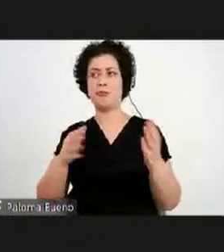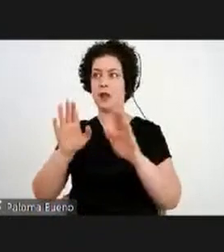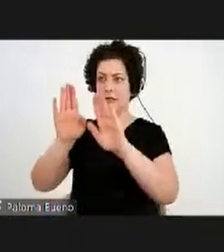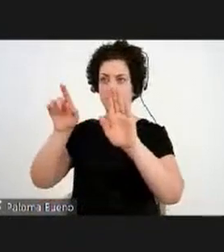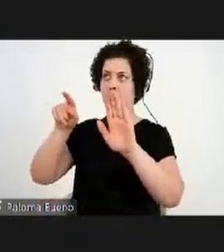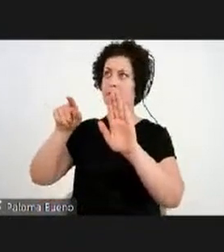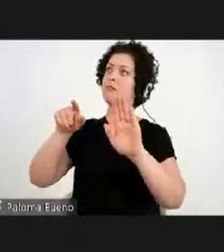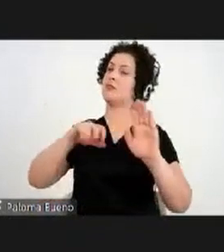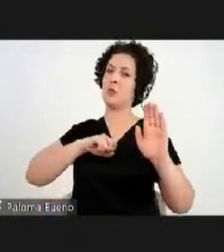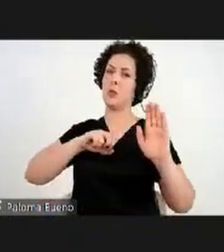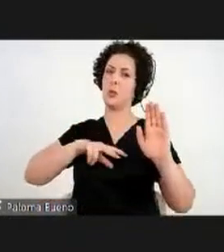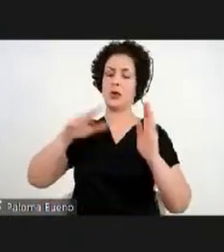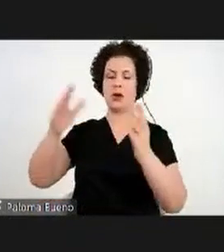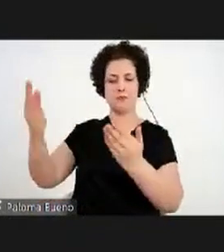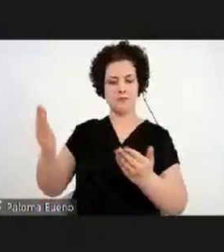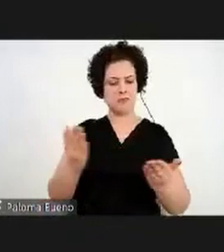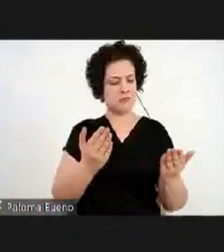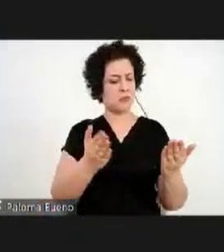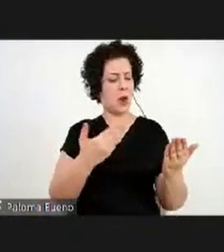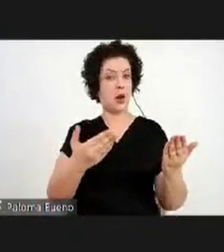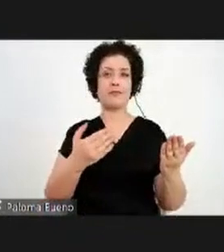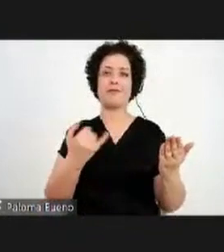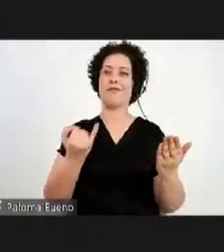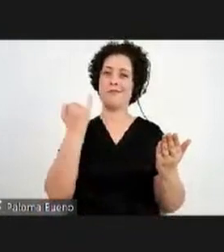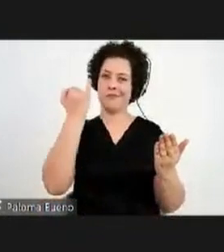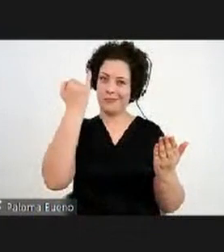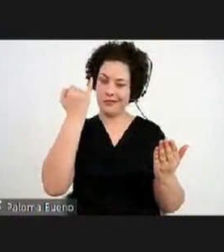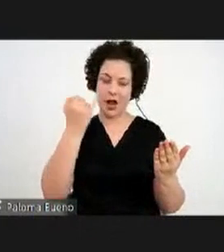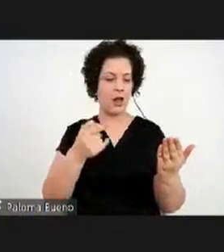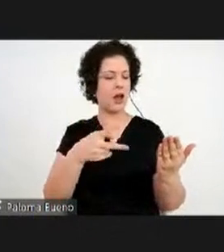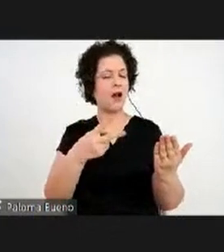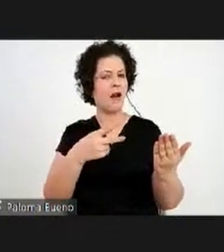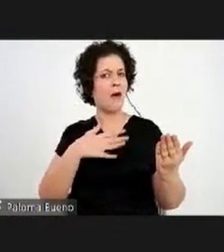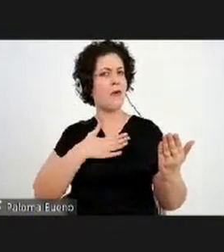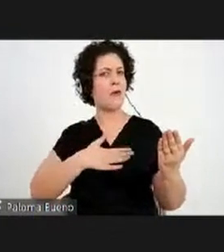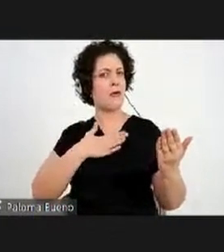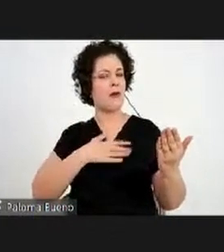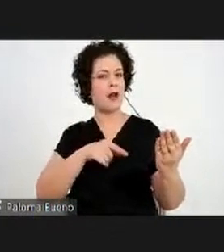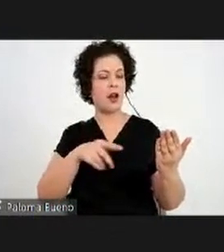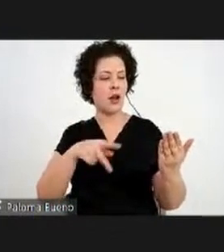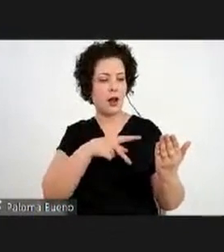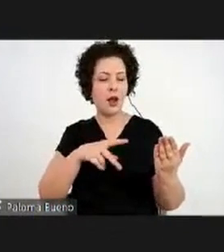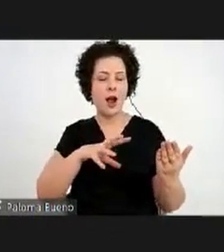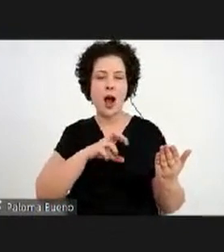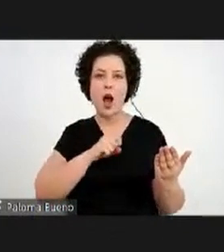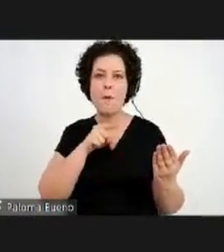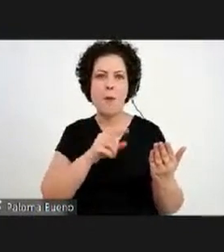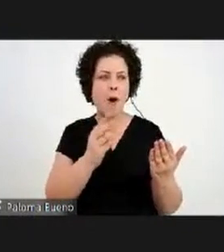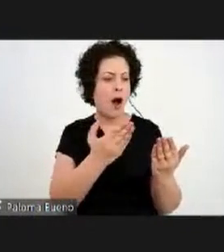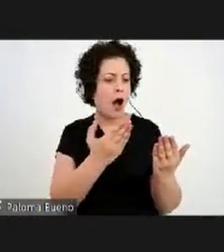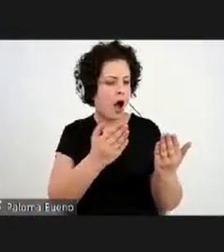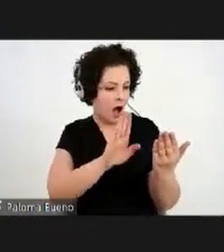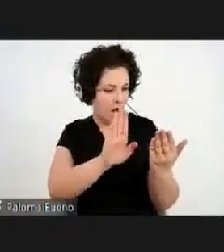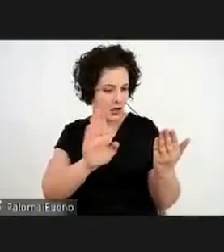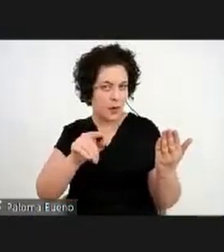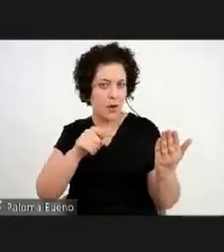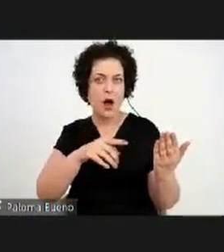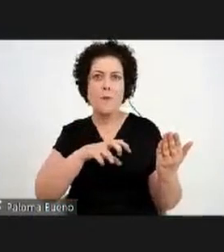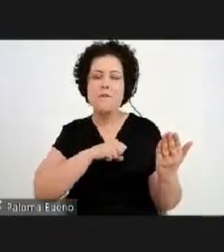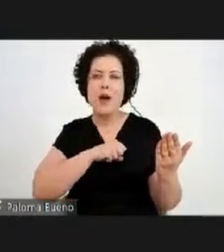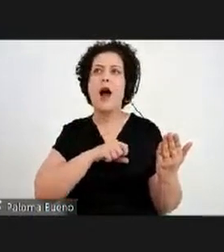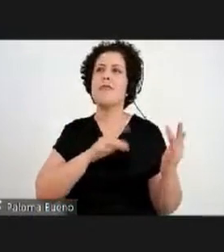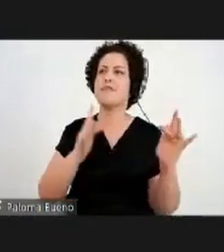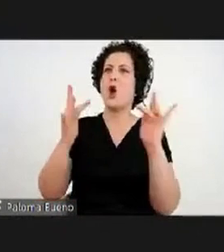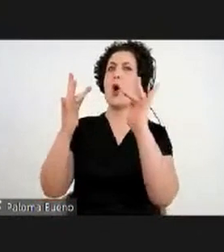Lisboa, veja a importância do catálogo, tinha um professor, se apaixonou pela exposição, e, então, entrou em